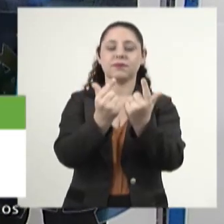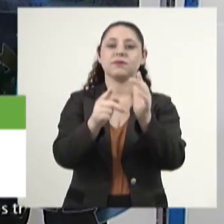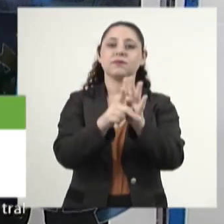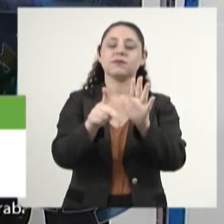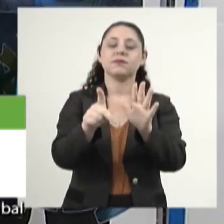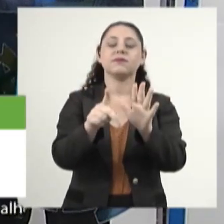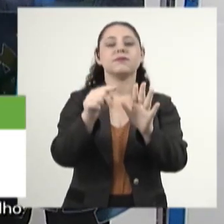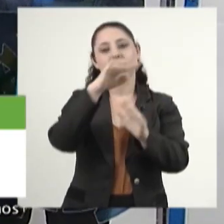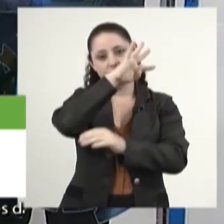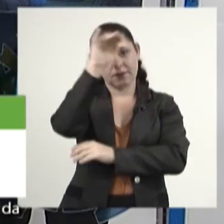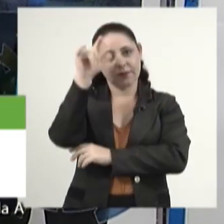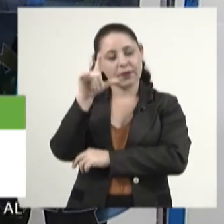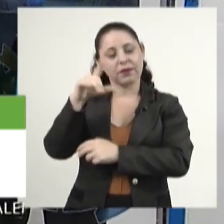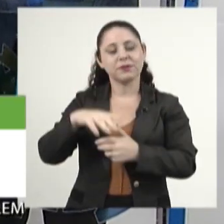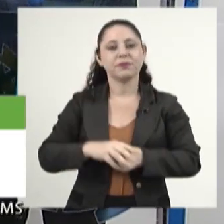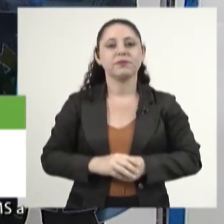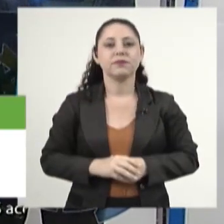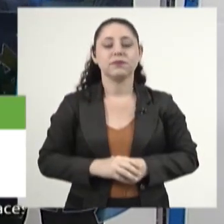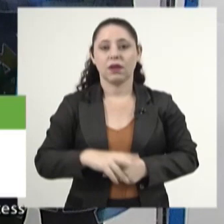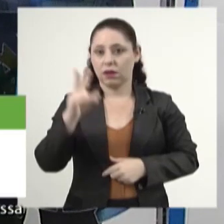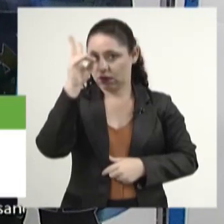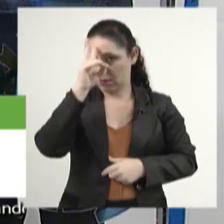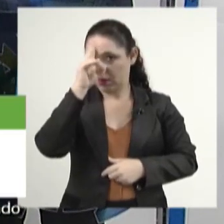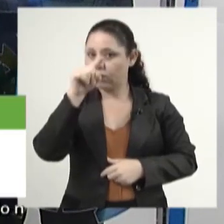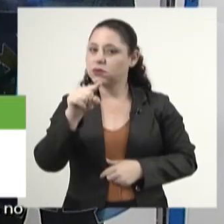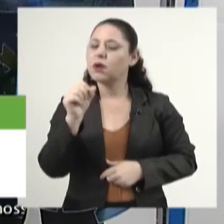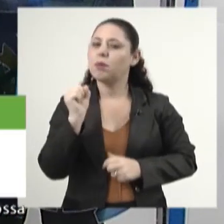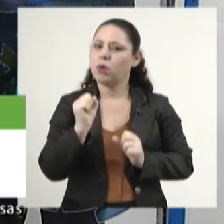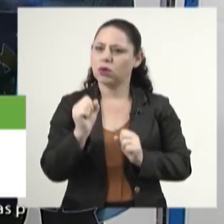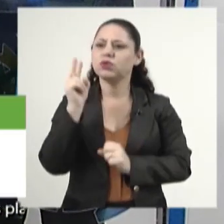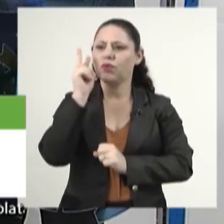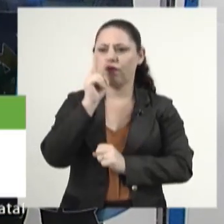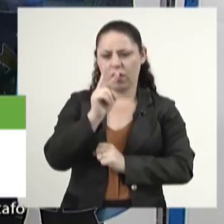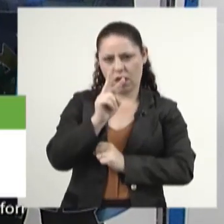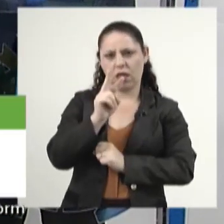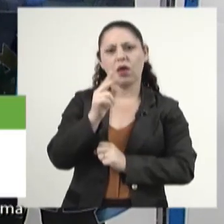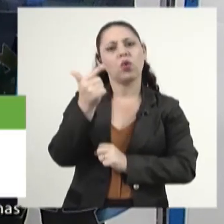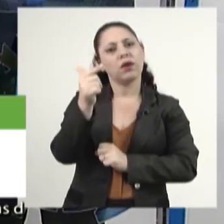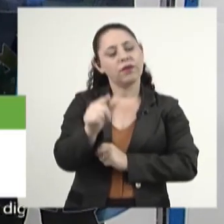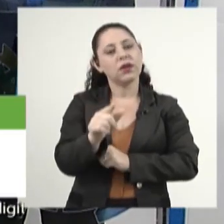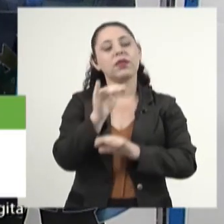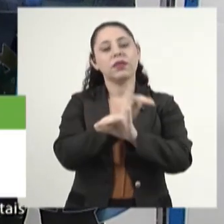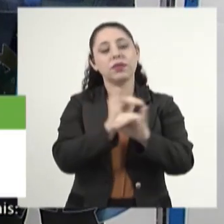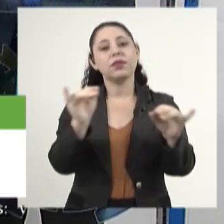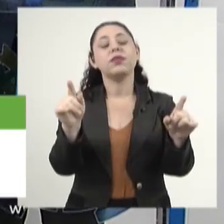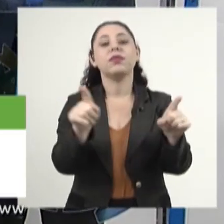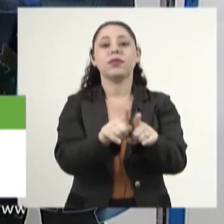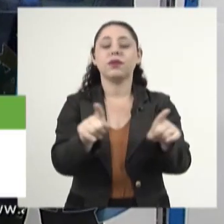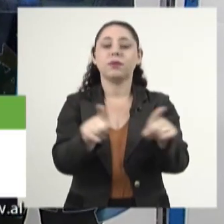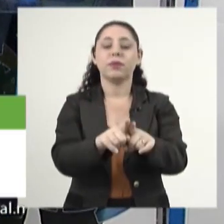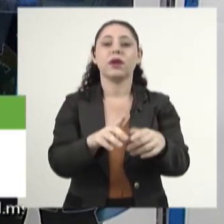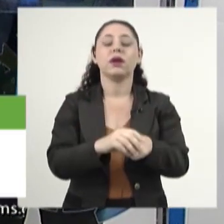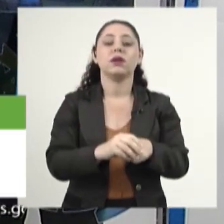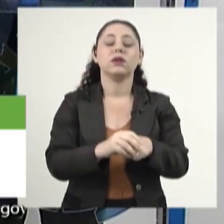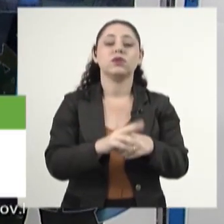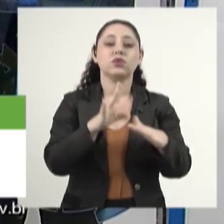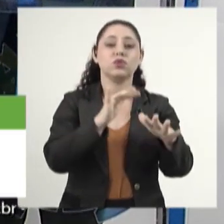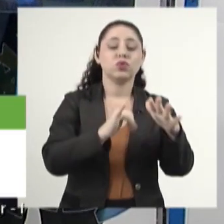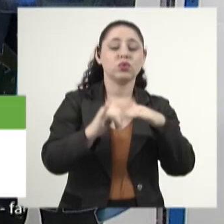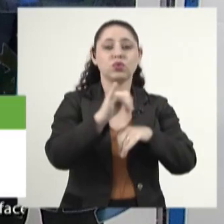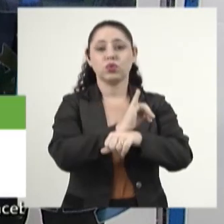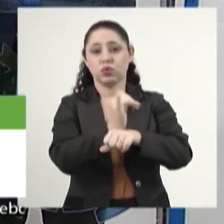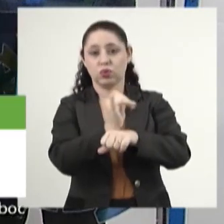Assembleia Legislativa de Mato Grosso do Sul. Lembrando que você pode rever e rever o nosso programa lá pelo nosso canal do YouTube, é